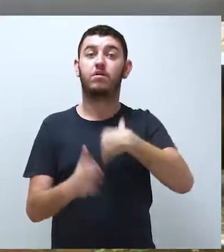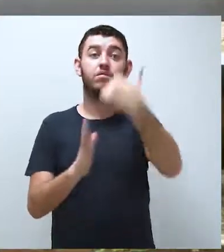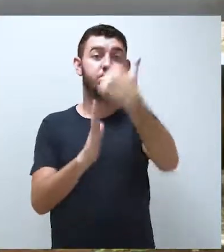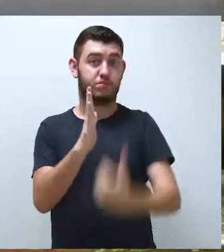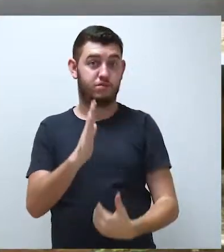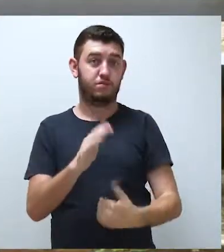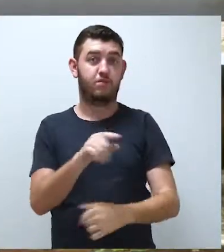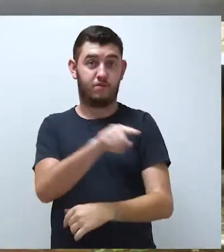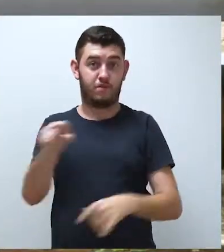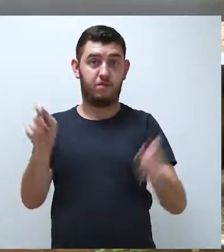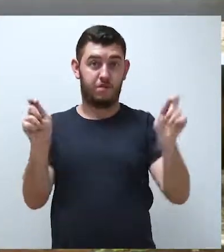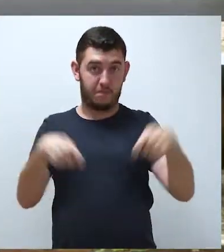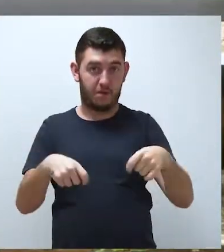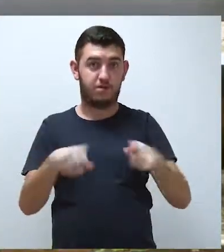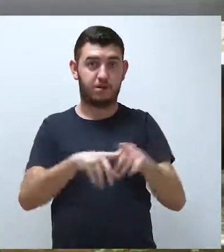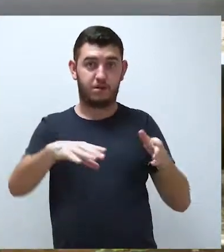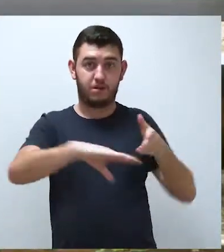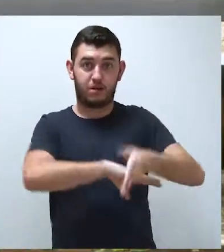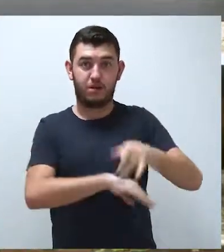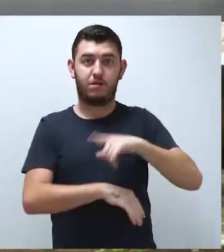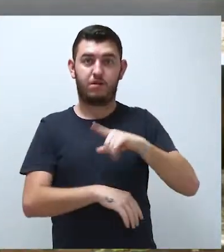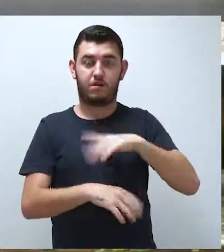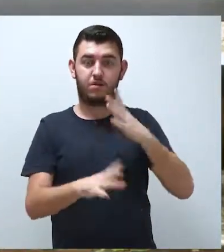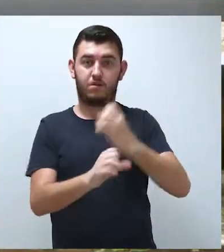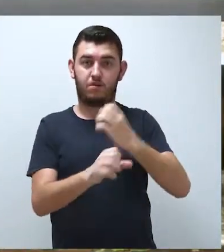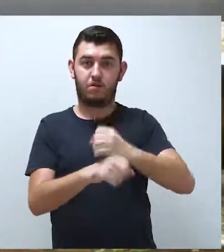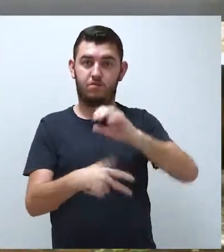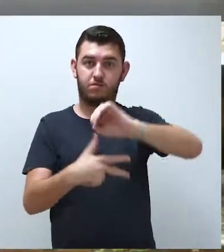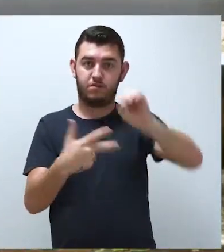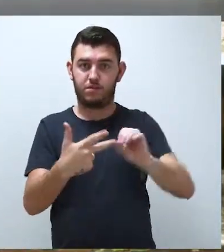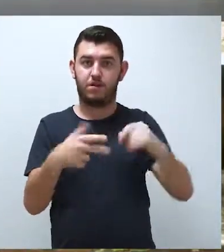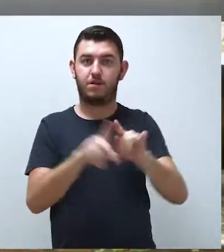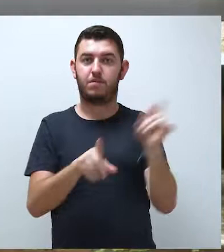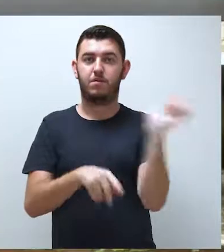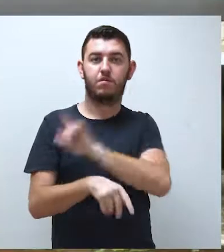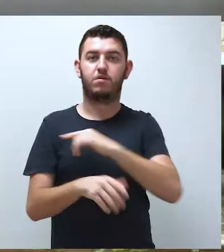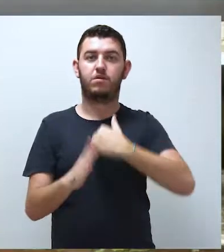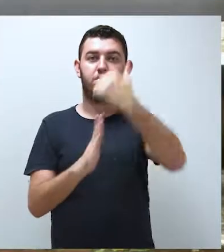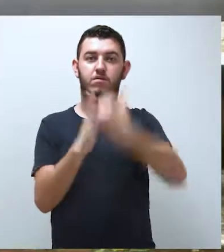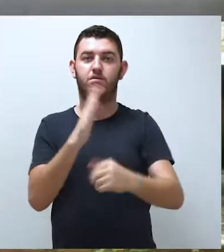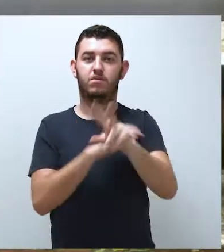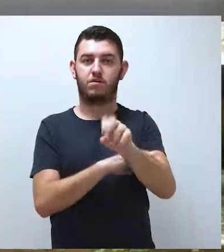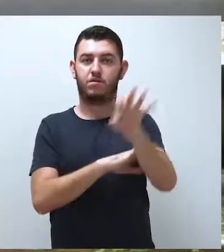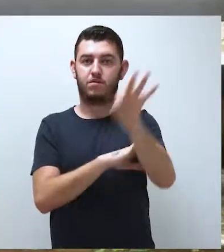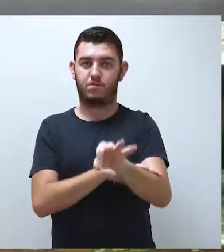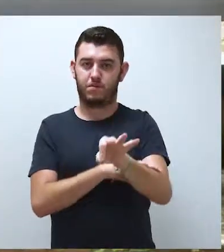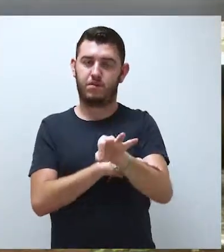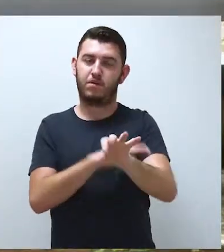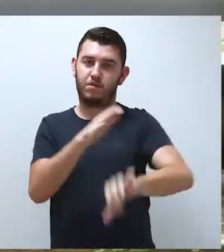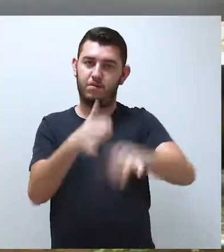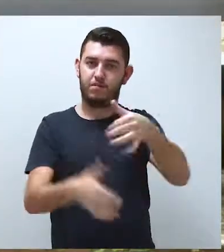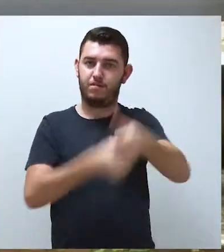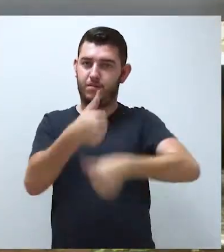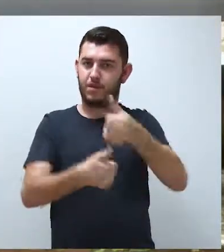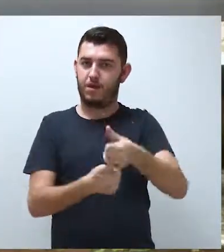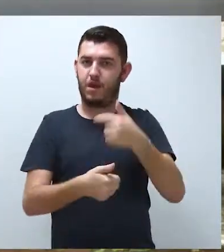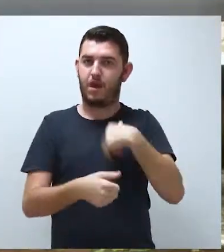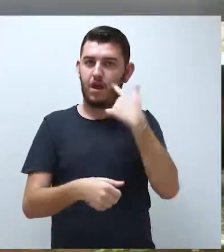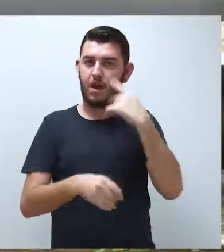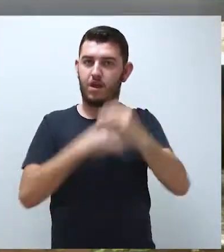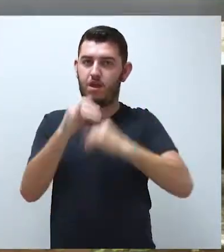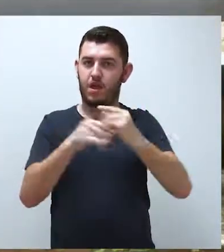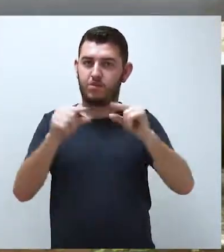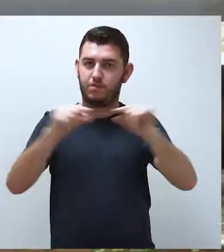pode ingressar pela Enem e ainda garantir desconto de até 50% durante o primeiro semestre. Entre no nosso site e confira os detalhes.